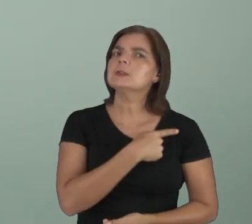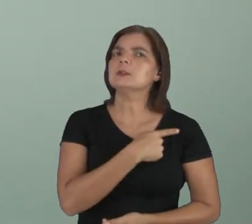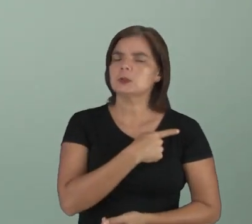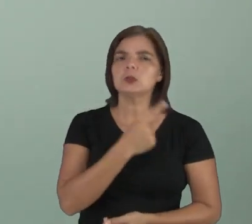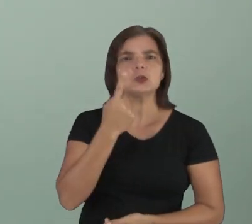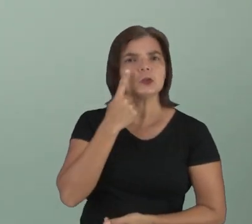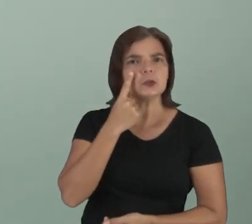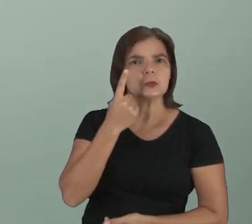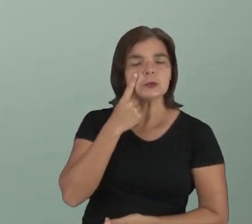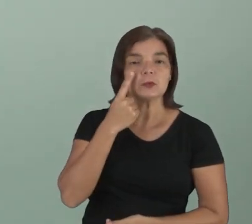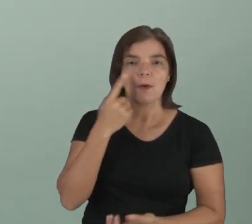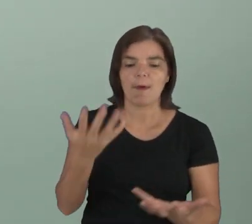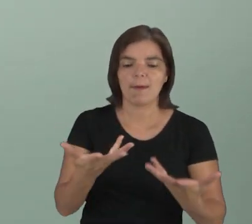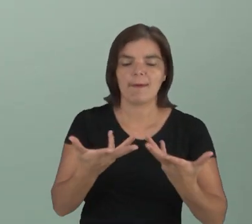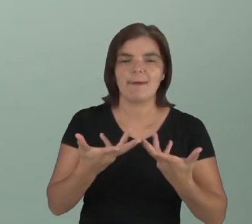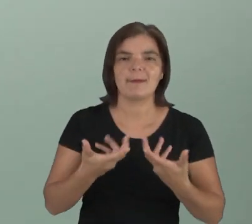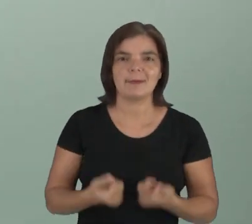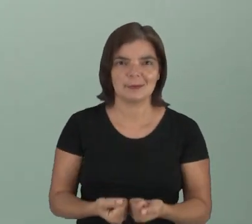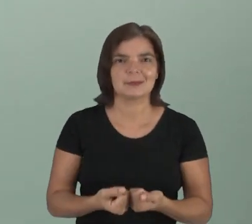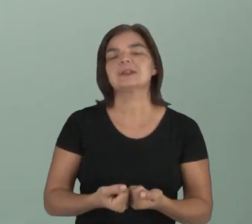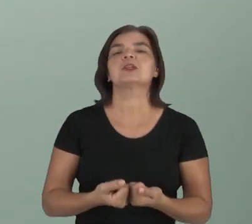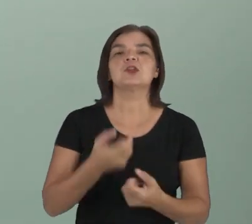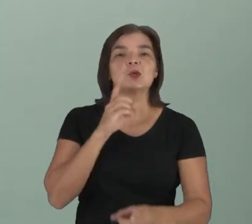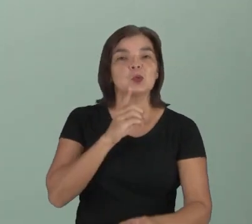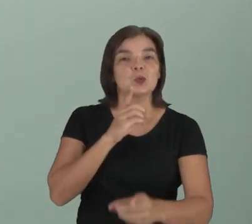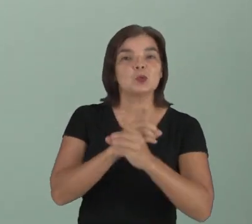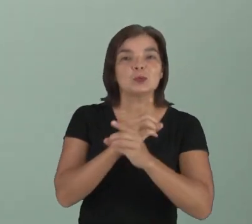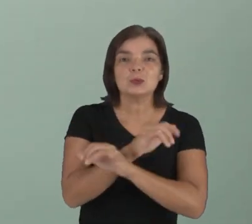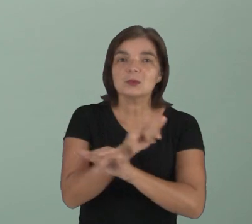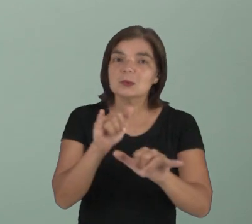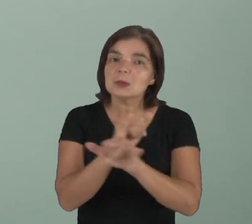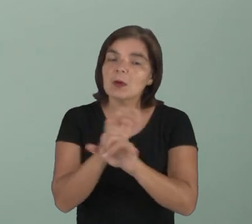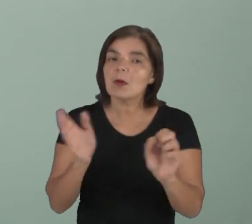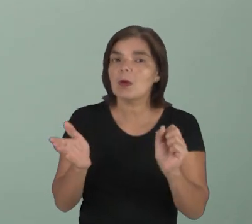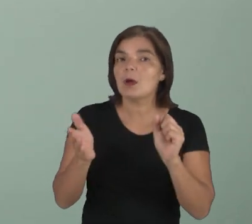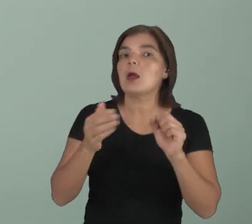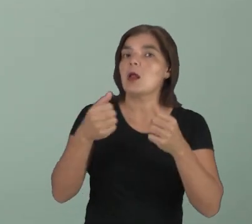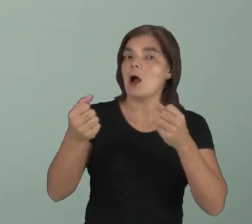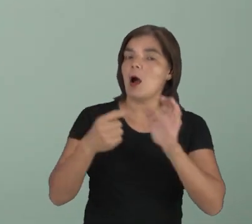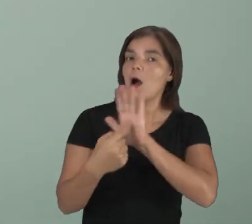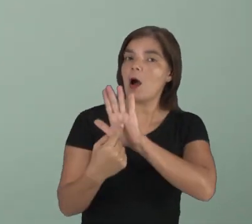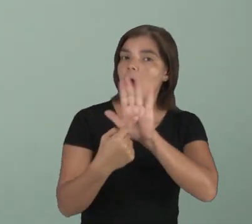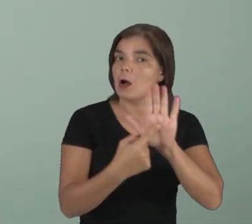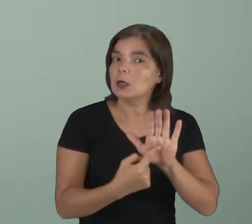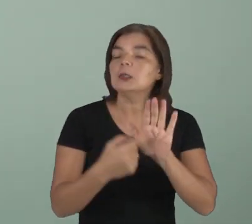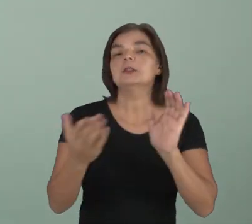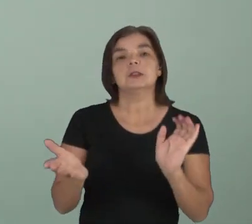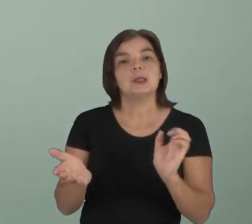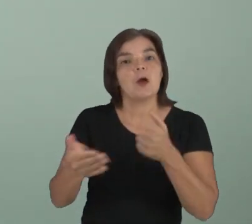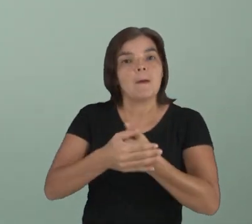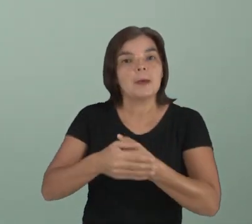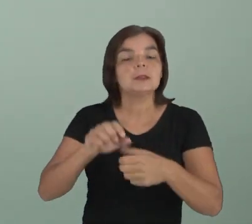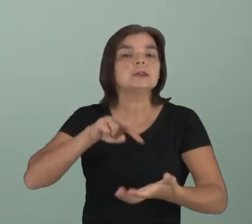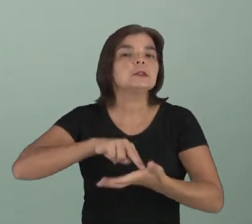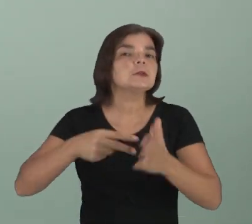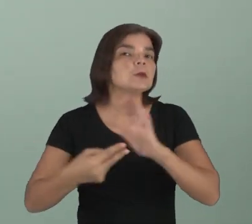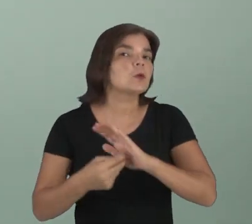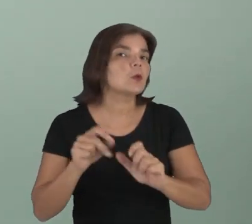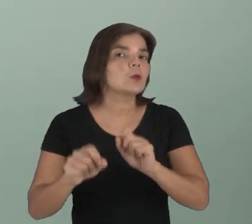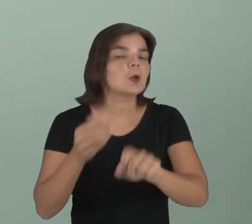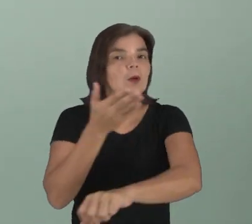trabalharmos esta habilidade, localizar informações implícitas, requer que possamos praticar.